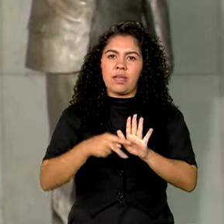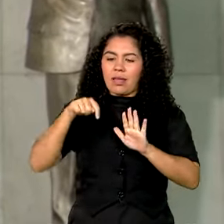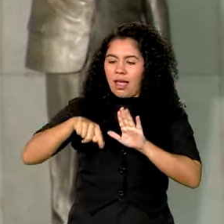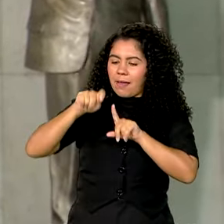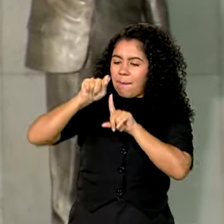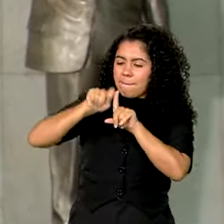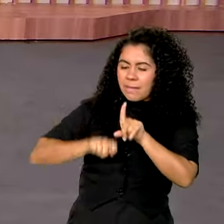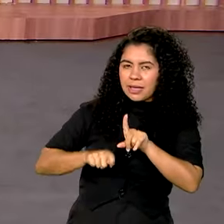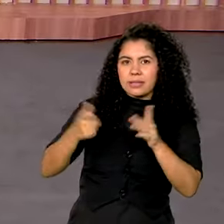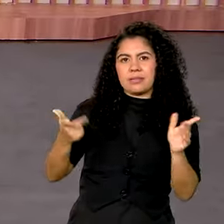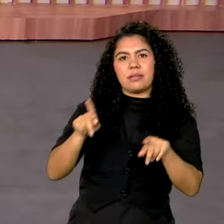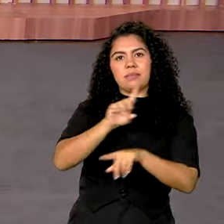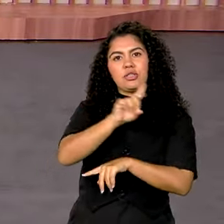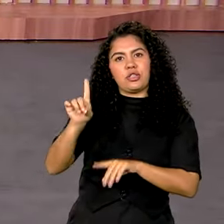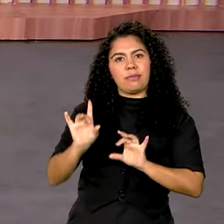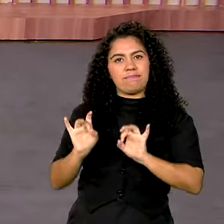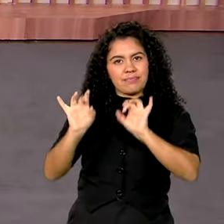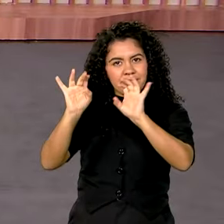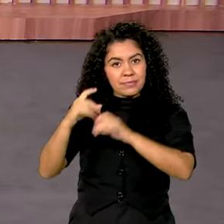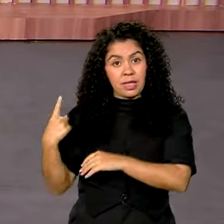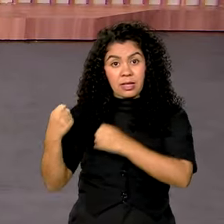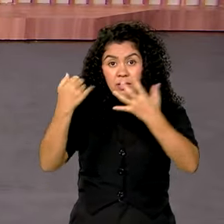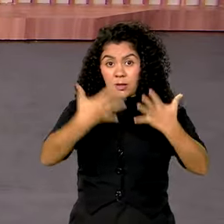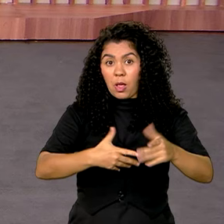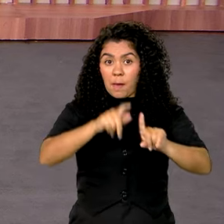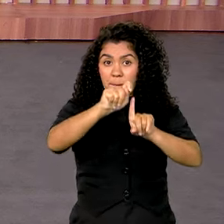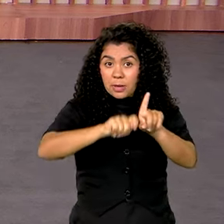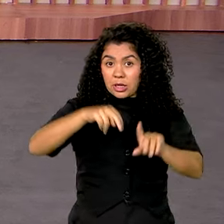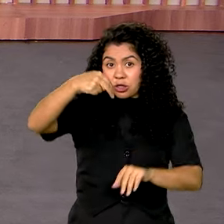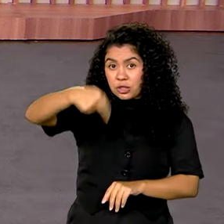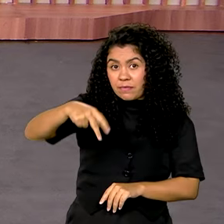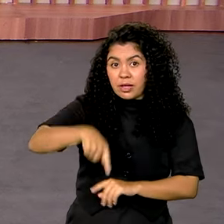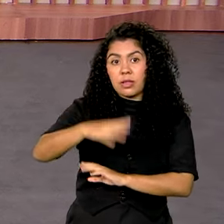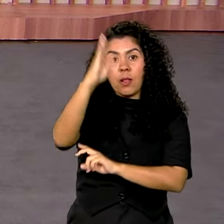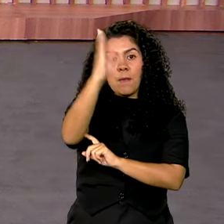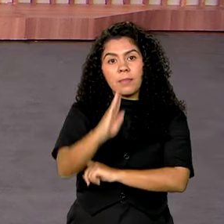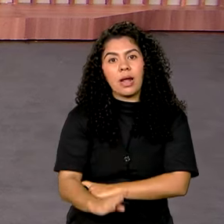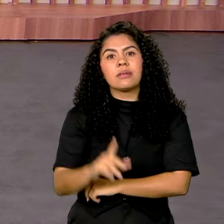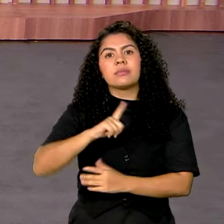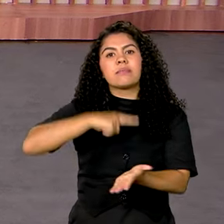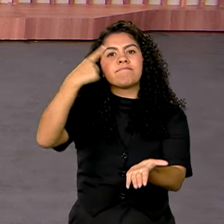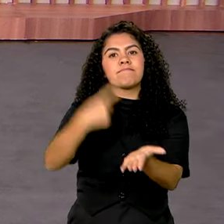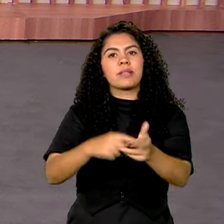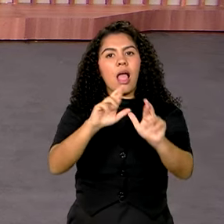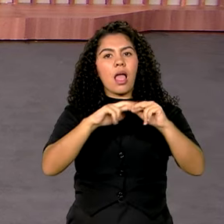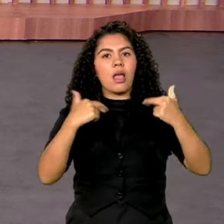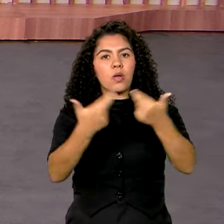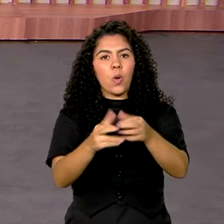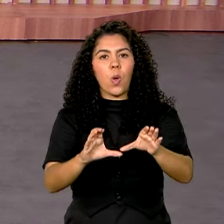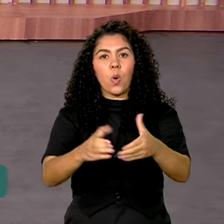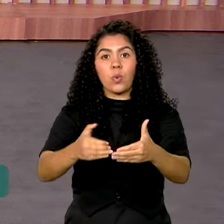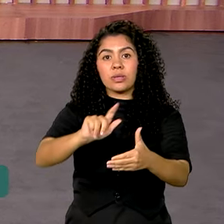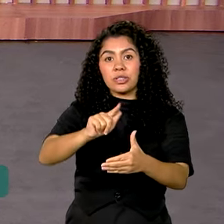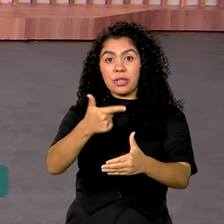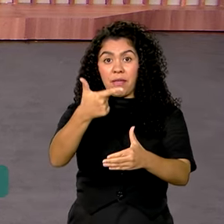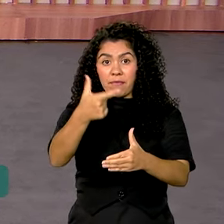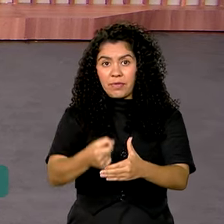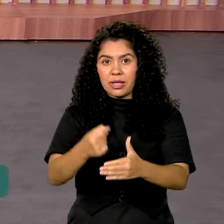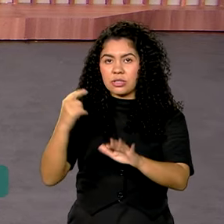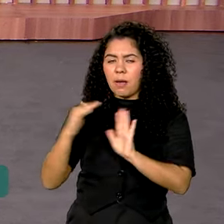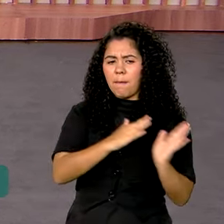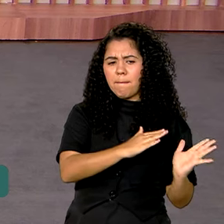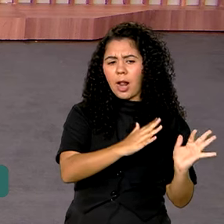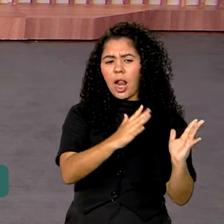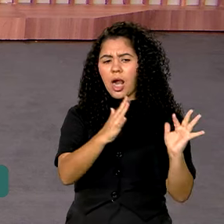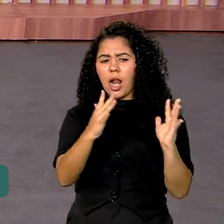esse dia. Em novembro, o Brasil vai sediar a reunião de cúpula do G20. E durante todo este ano, estão